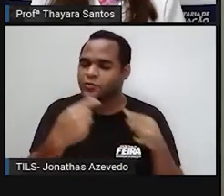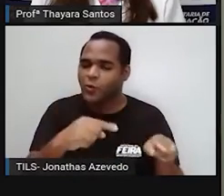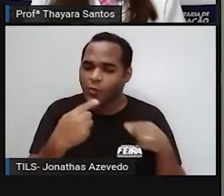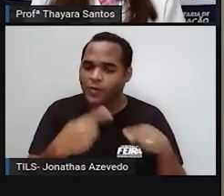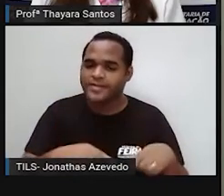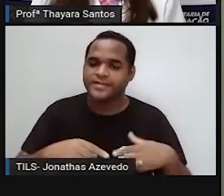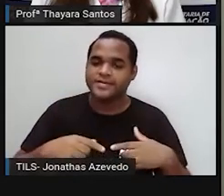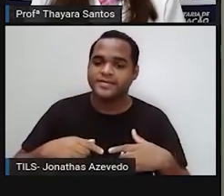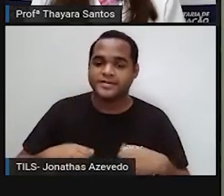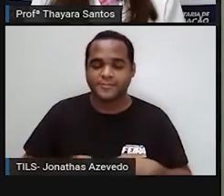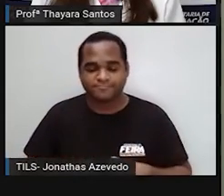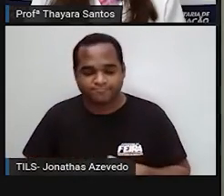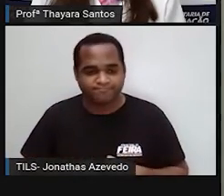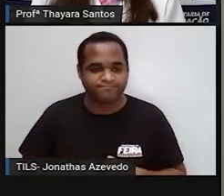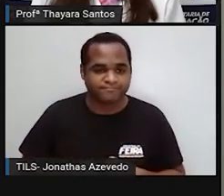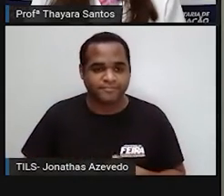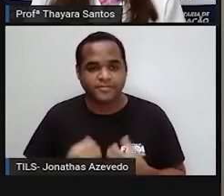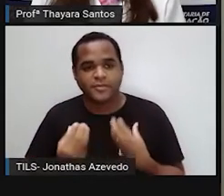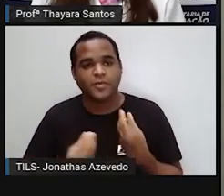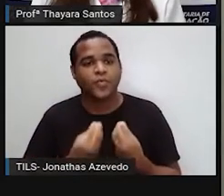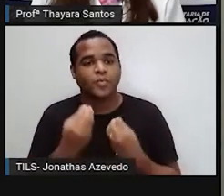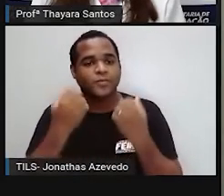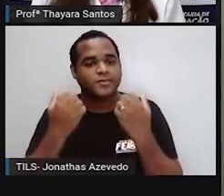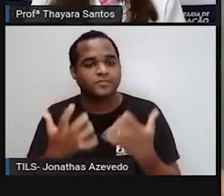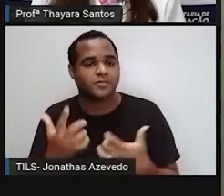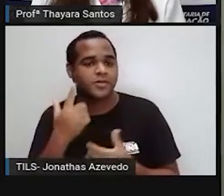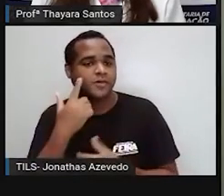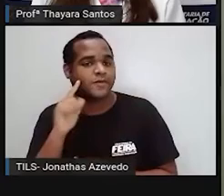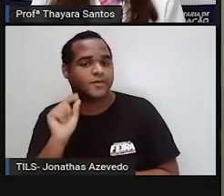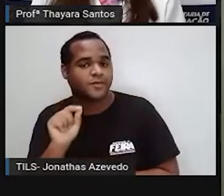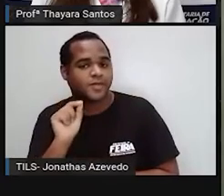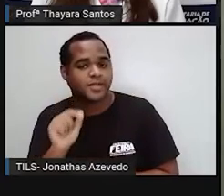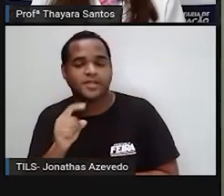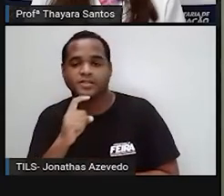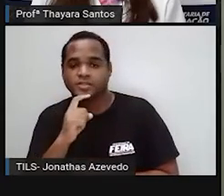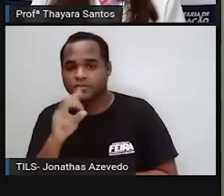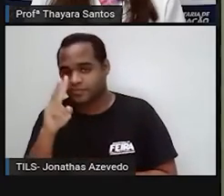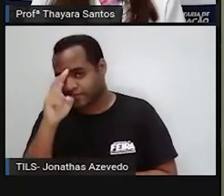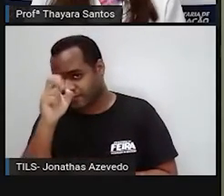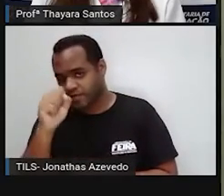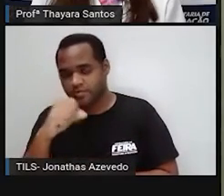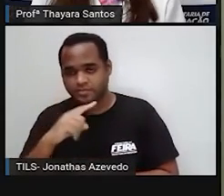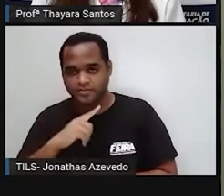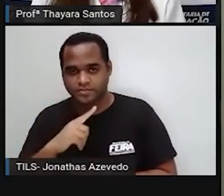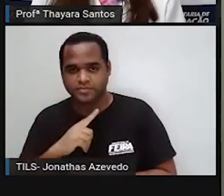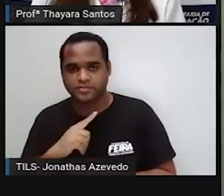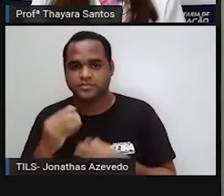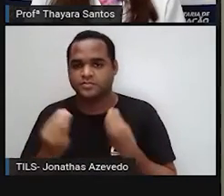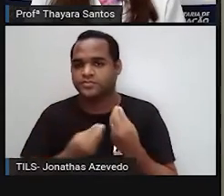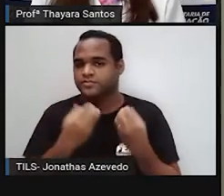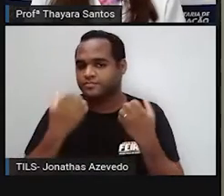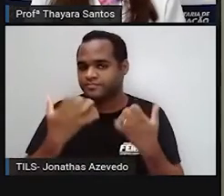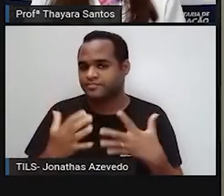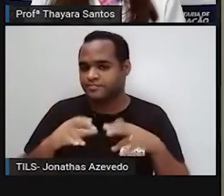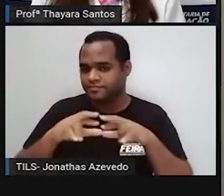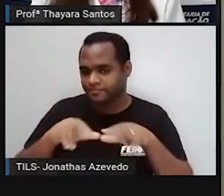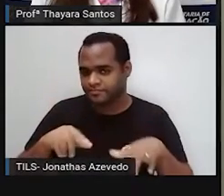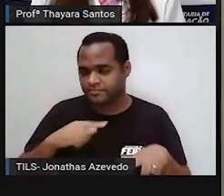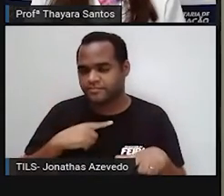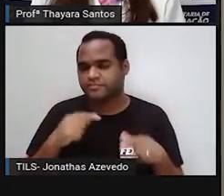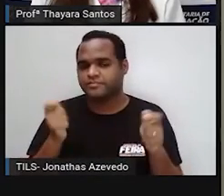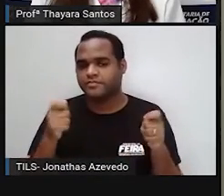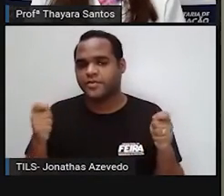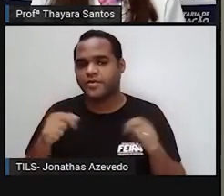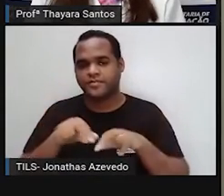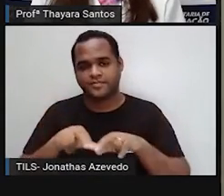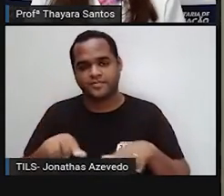tiveram quase áreas livres de gelo, ou com muitas tempestades, muitas neves, muita neve, eles acabaram perdendo